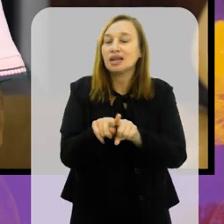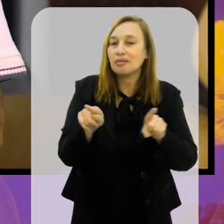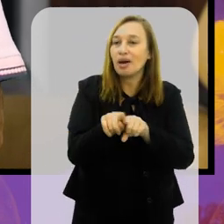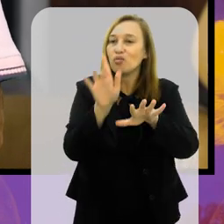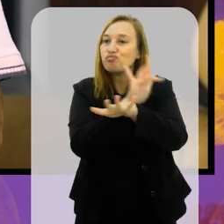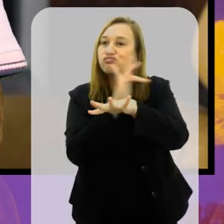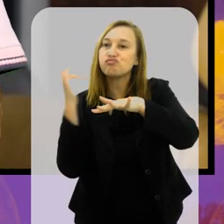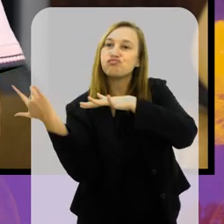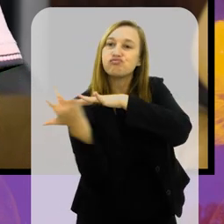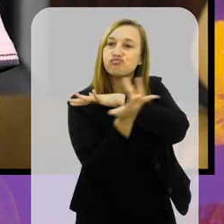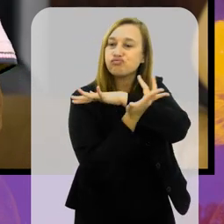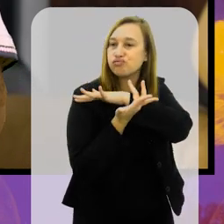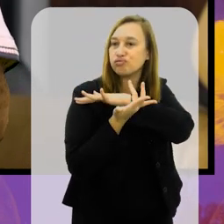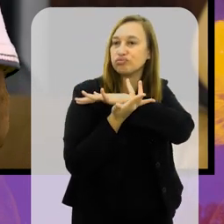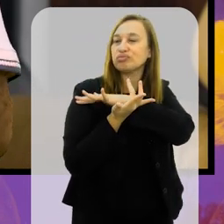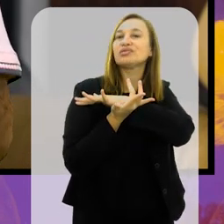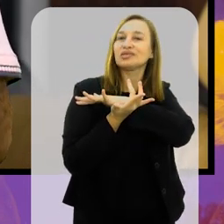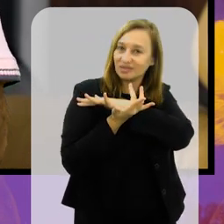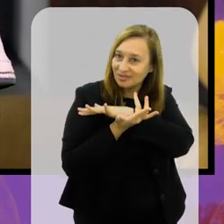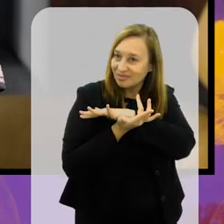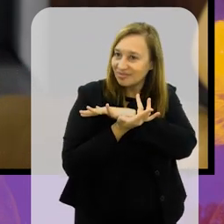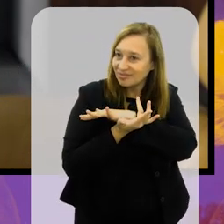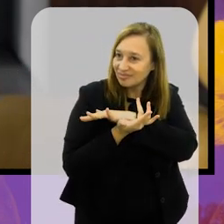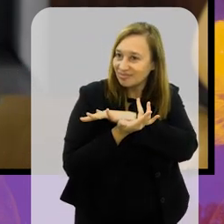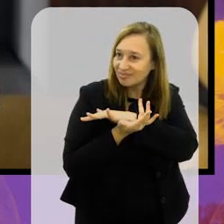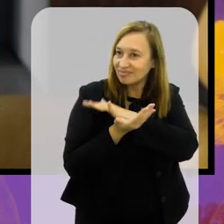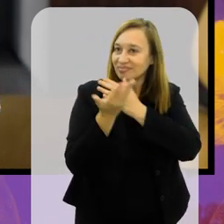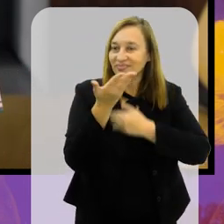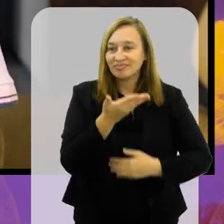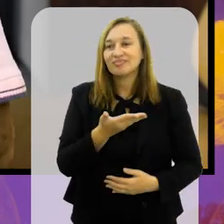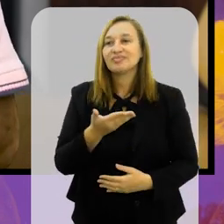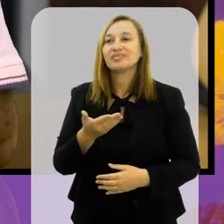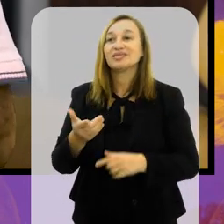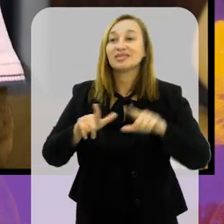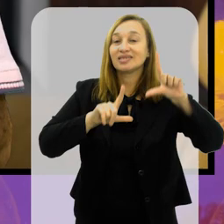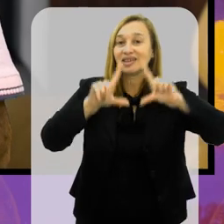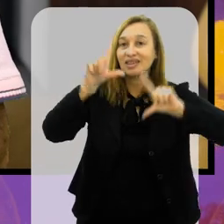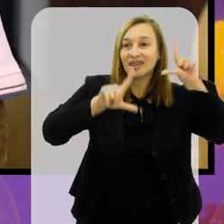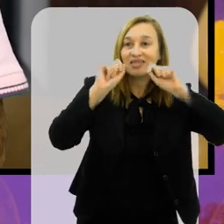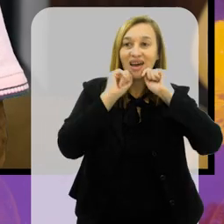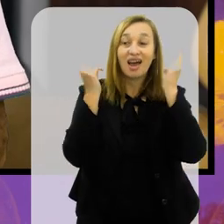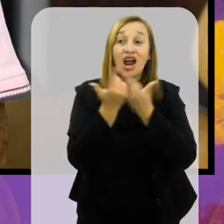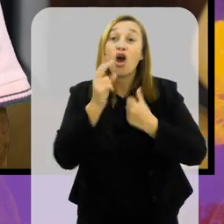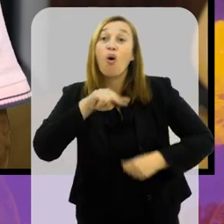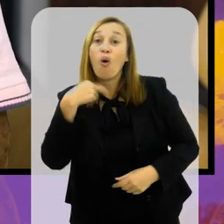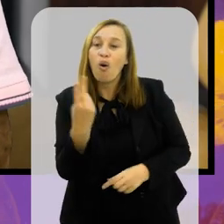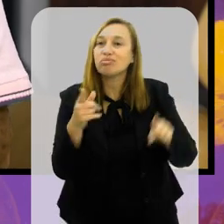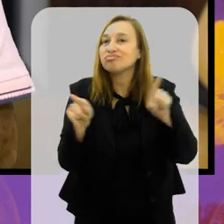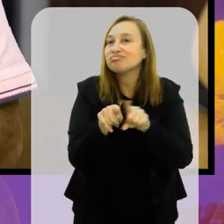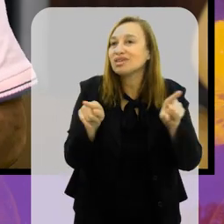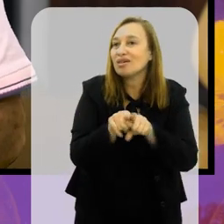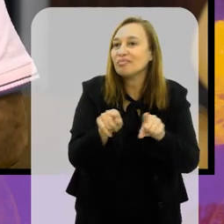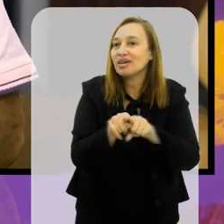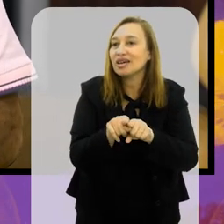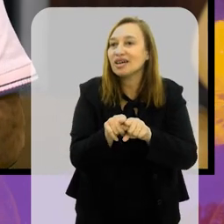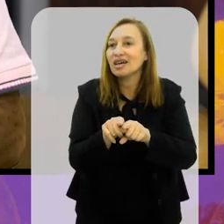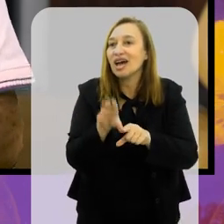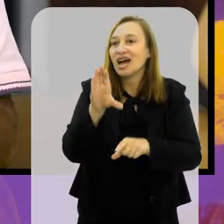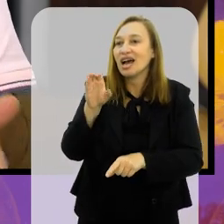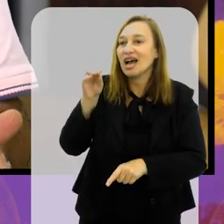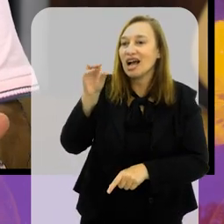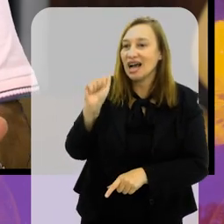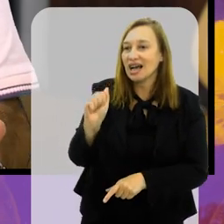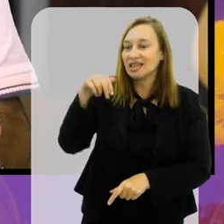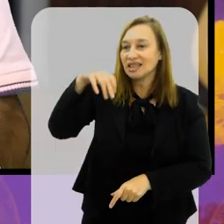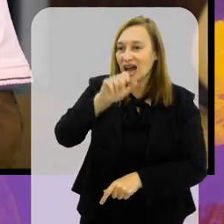.gov.br. Pode também acessar o YouTube e as redes sociais da TV Alerge.